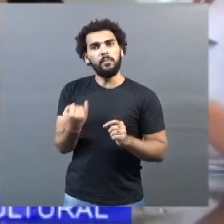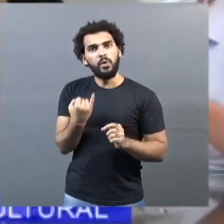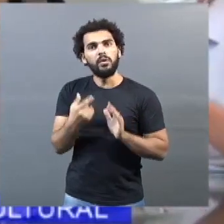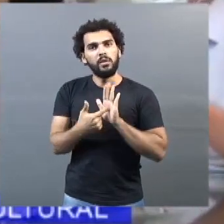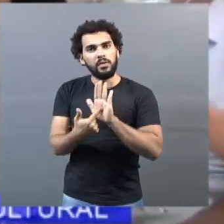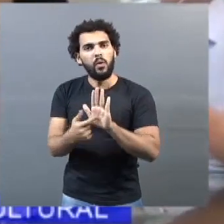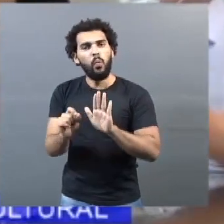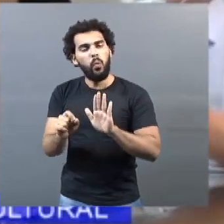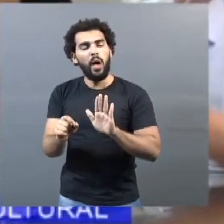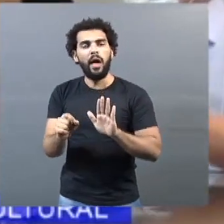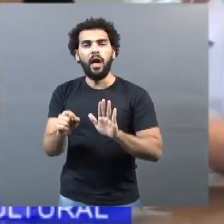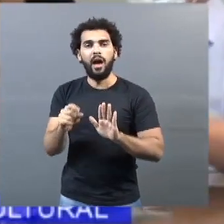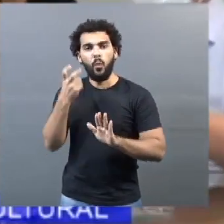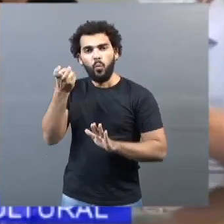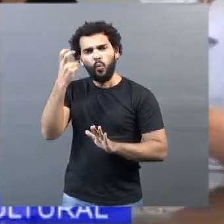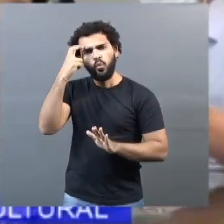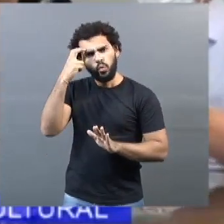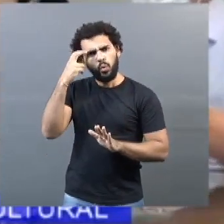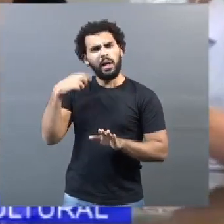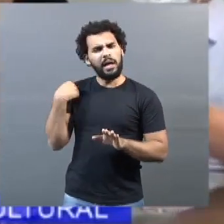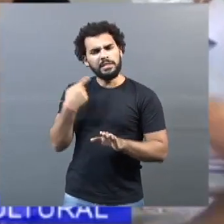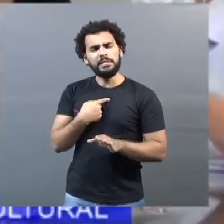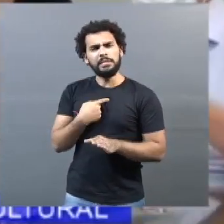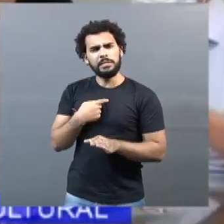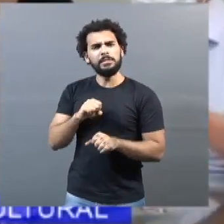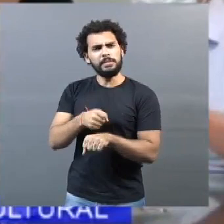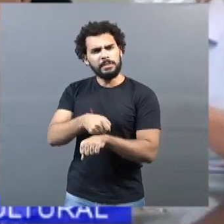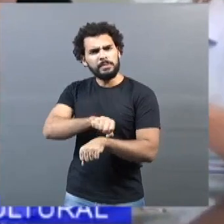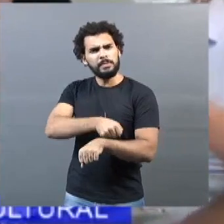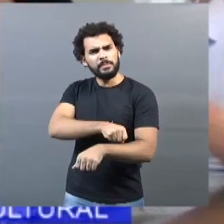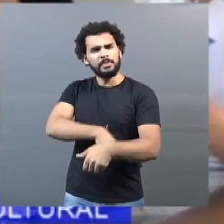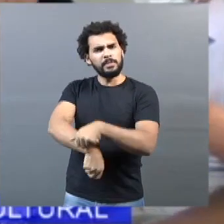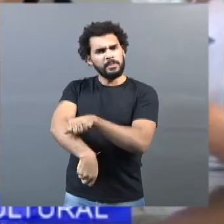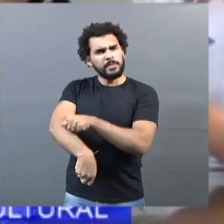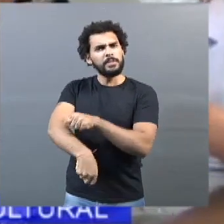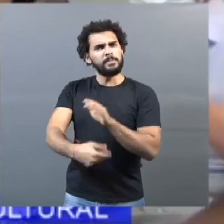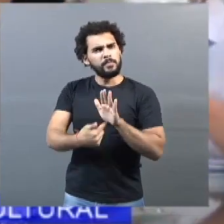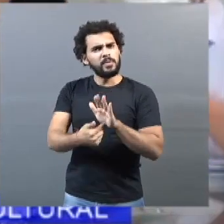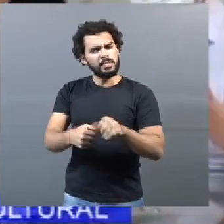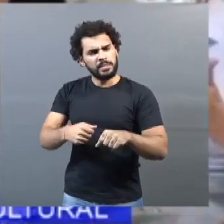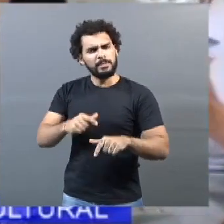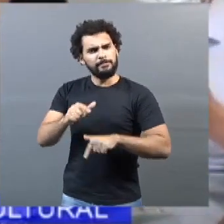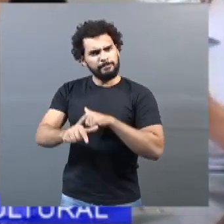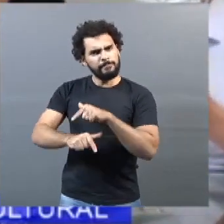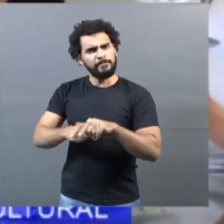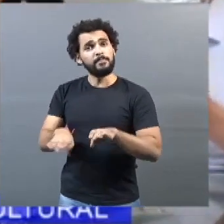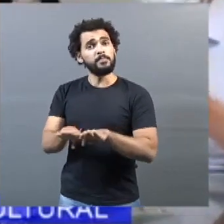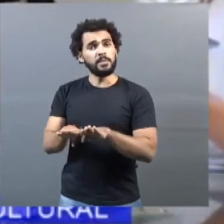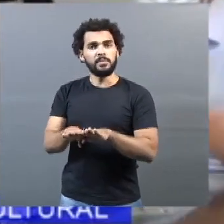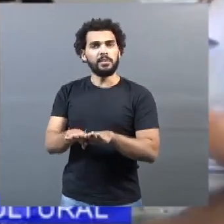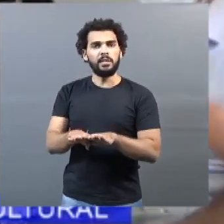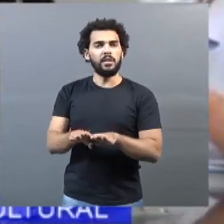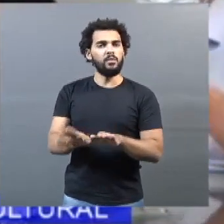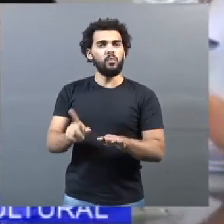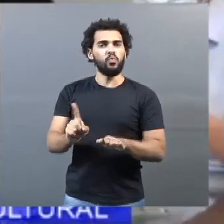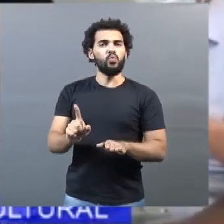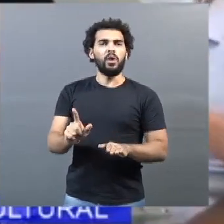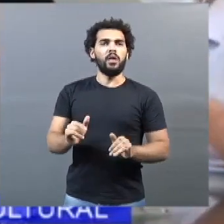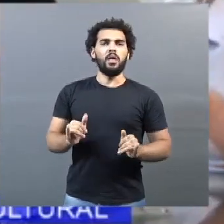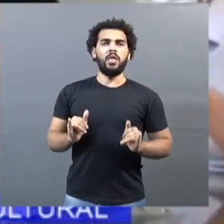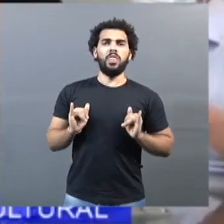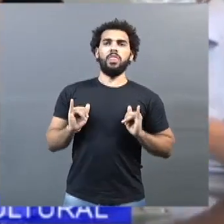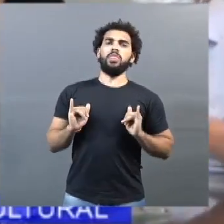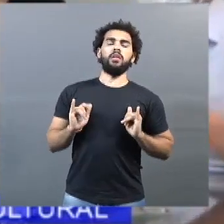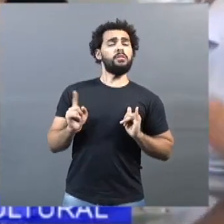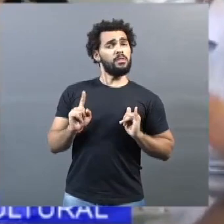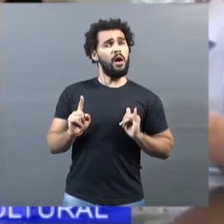hoje foi a senhora secretária de Cultura que pôde mostrar a vocês que nós não estamos parados. A cultura está movimentando,